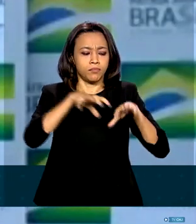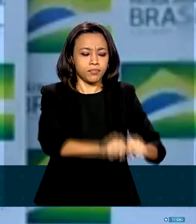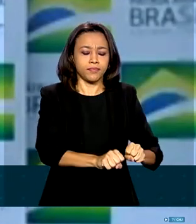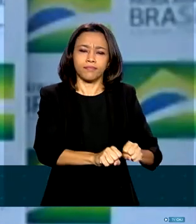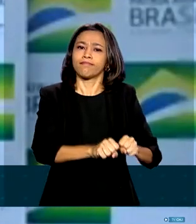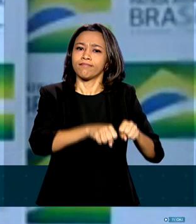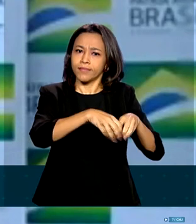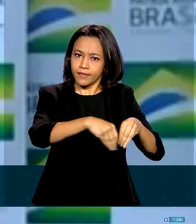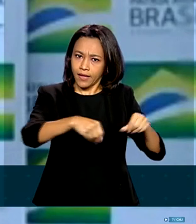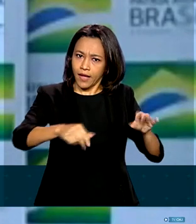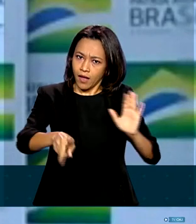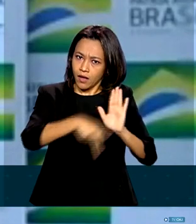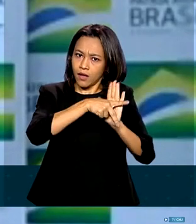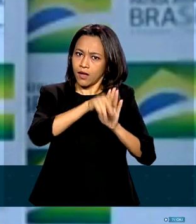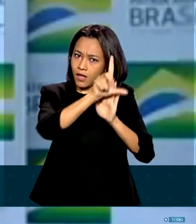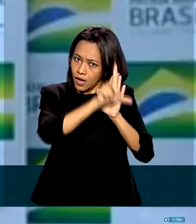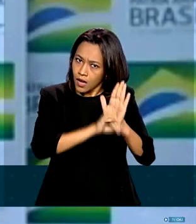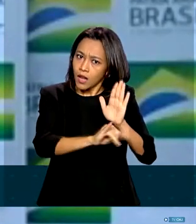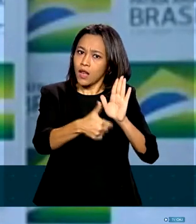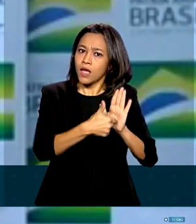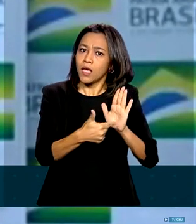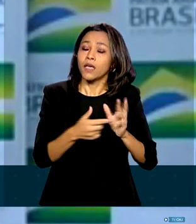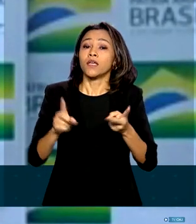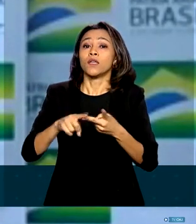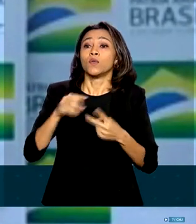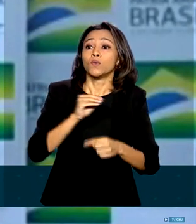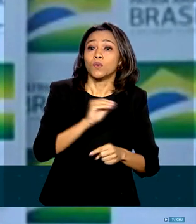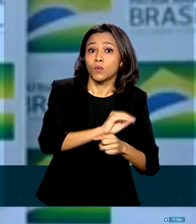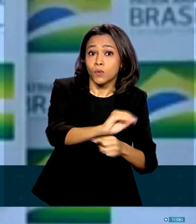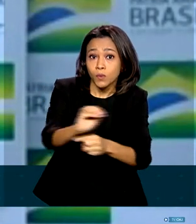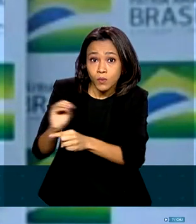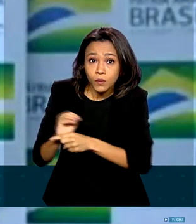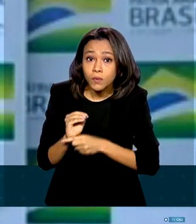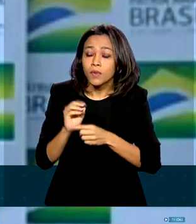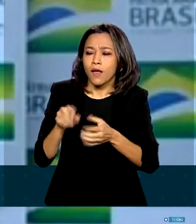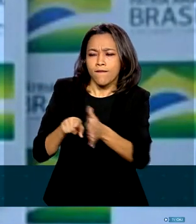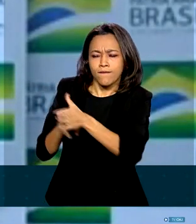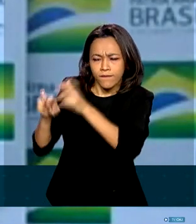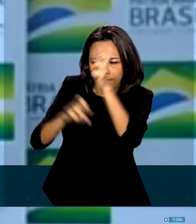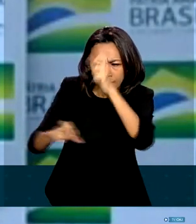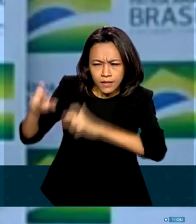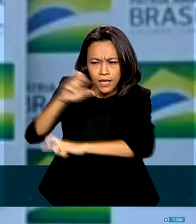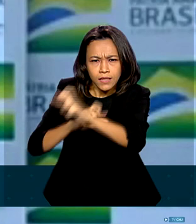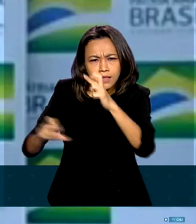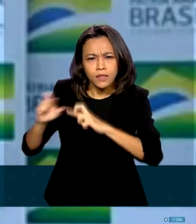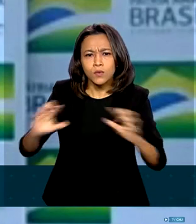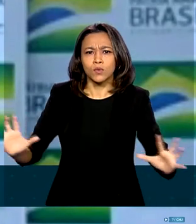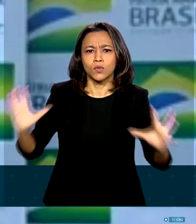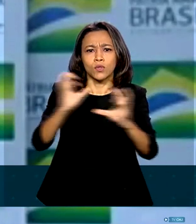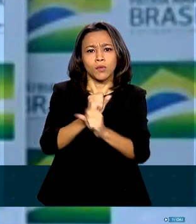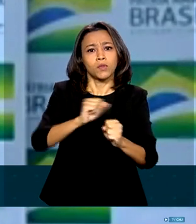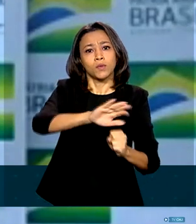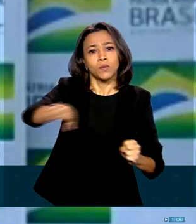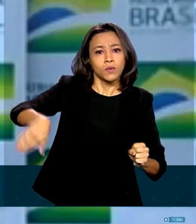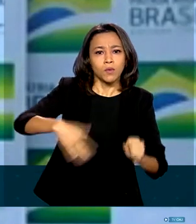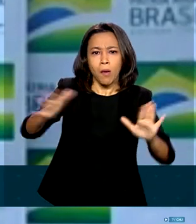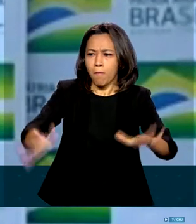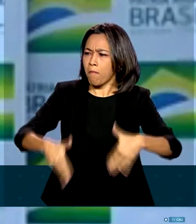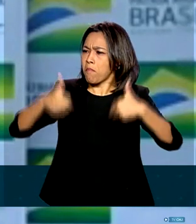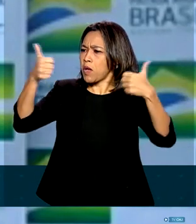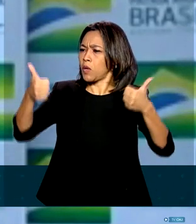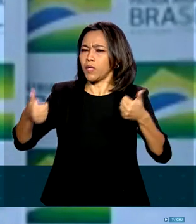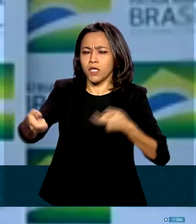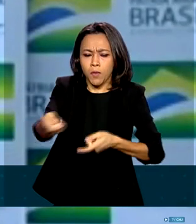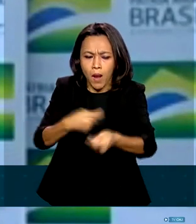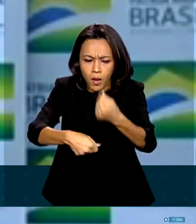territorial, zoneamento econômico e ecológico, fiscalização ambiental, somados à melhoria do ambiente de